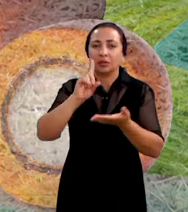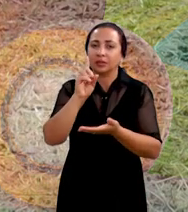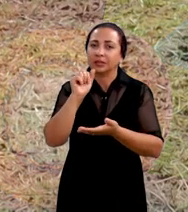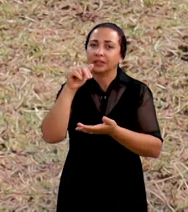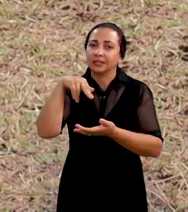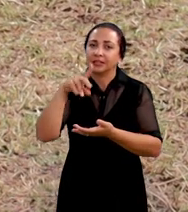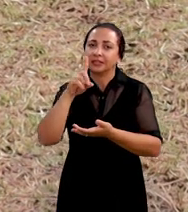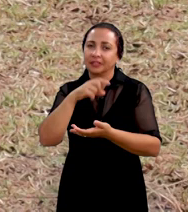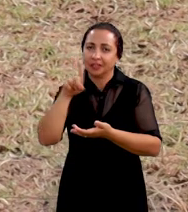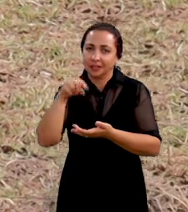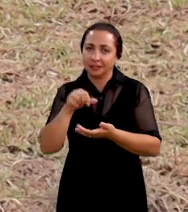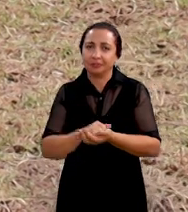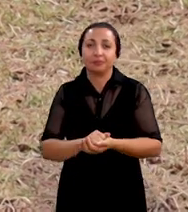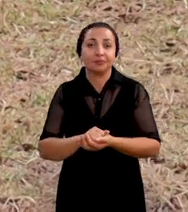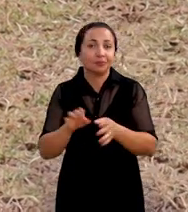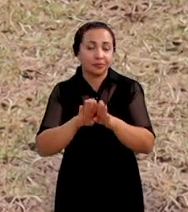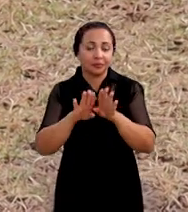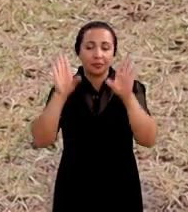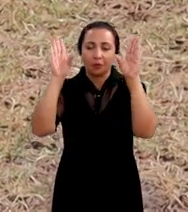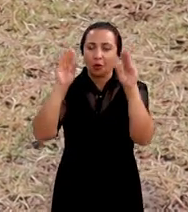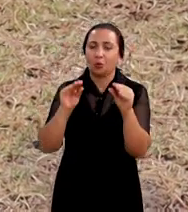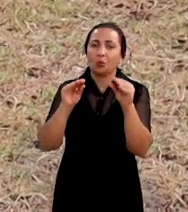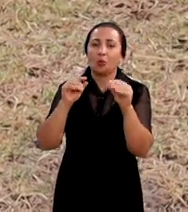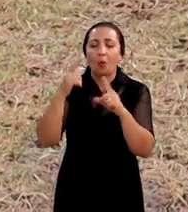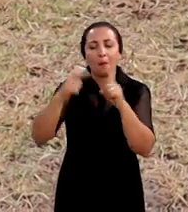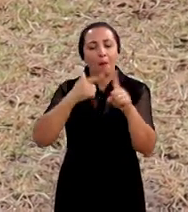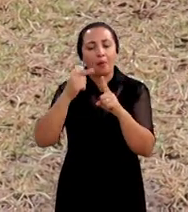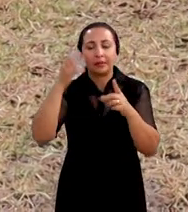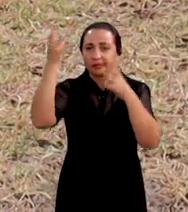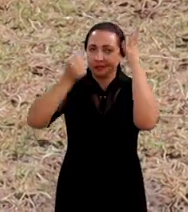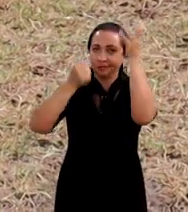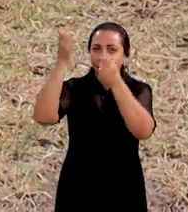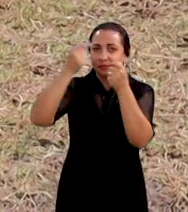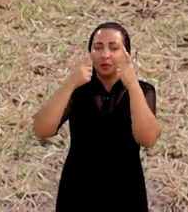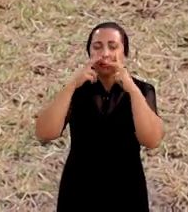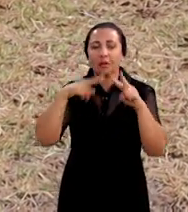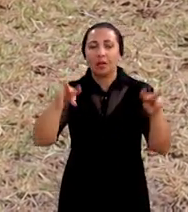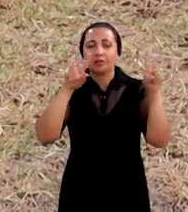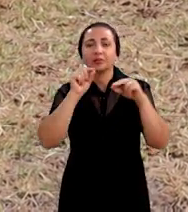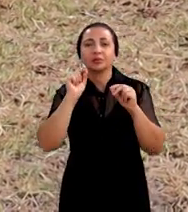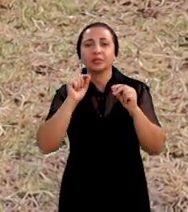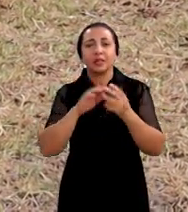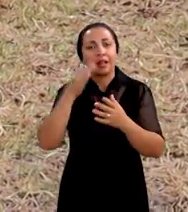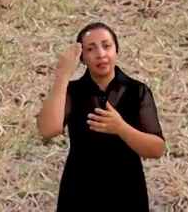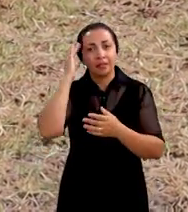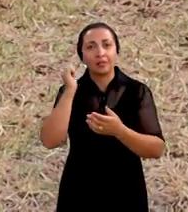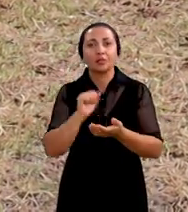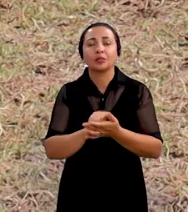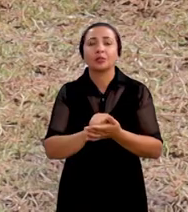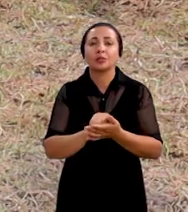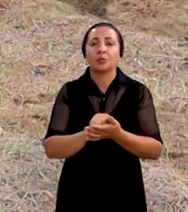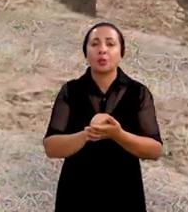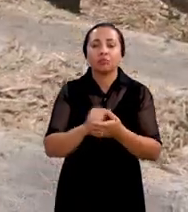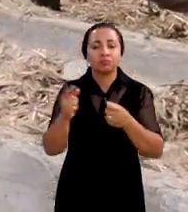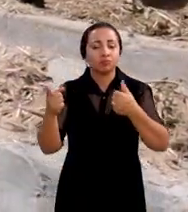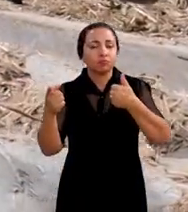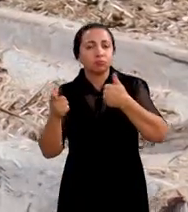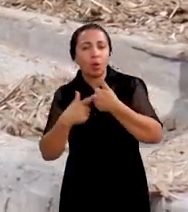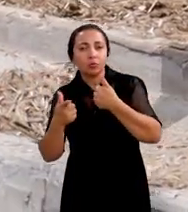Apesar de ocorrer uma redução na produção de leite observamos que é considerado